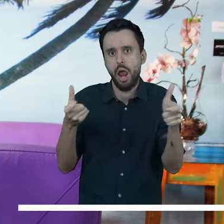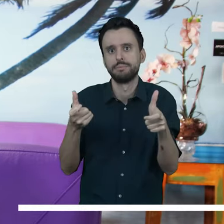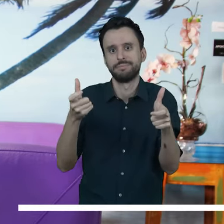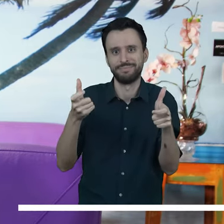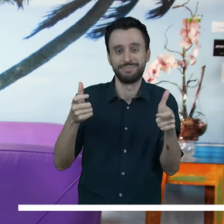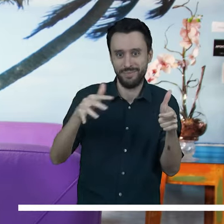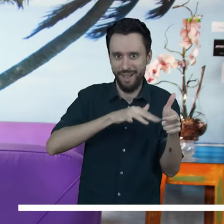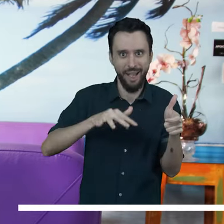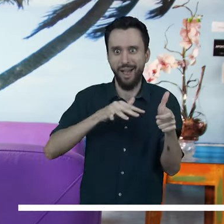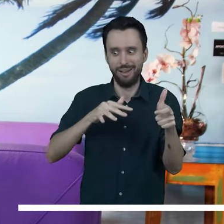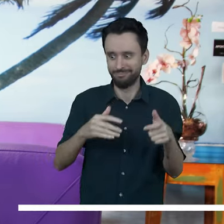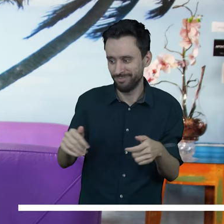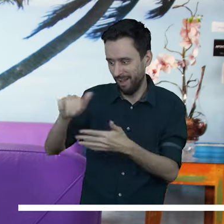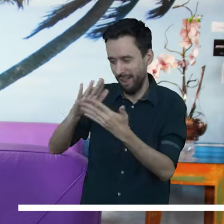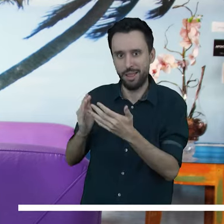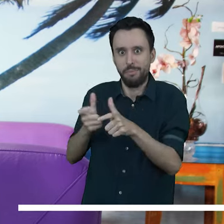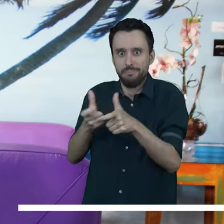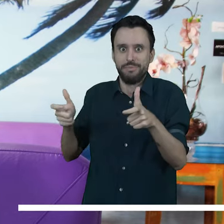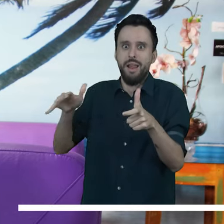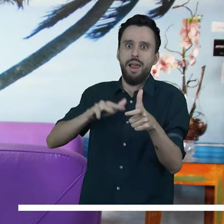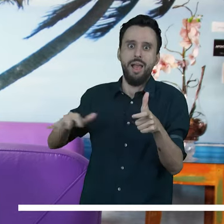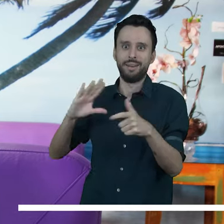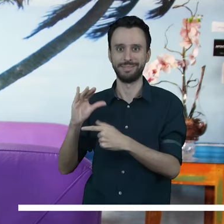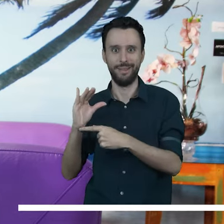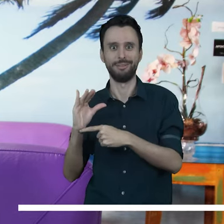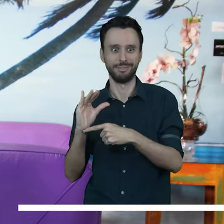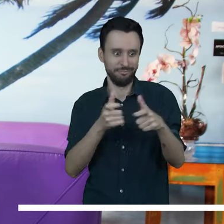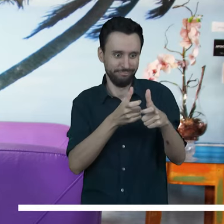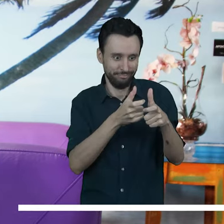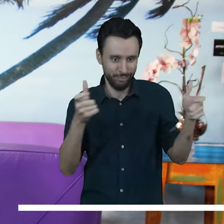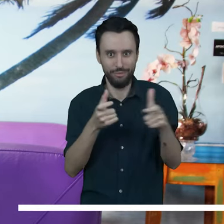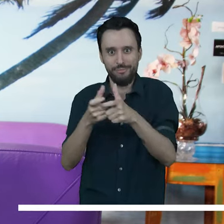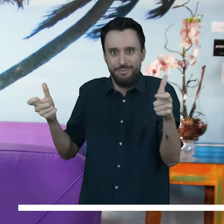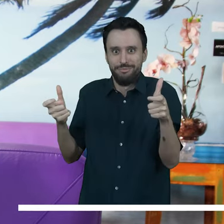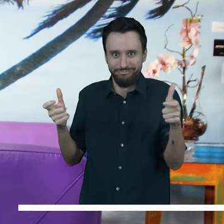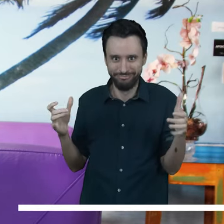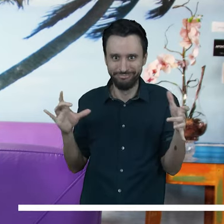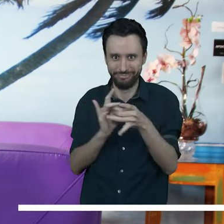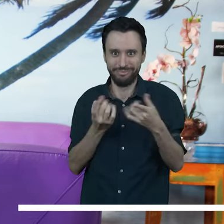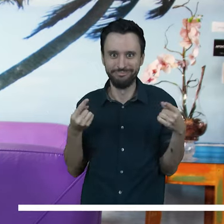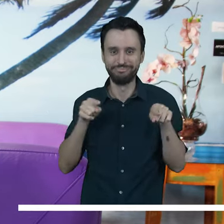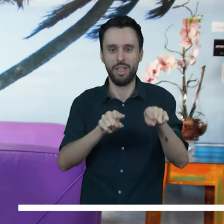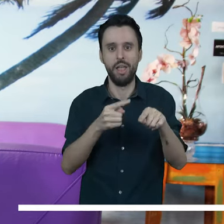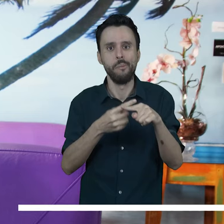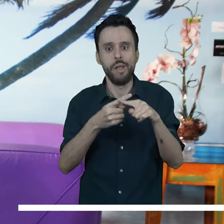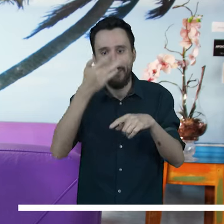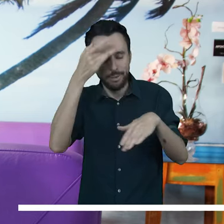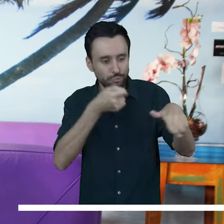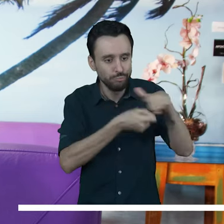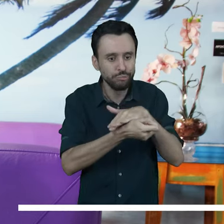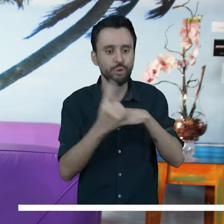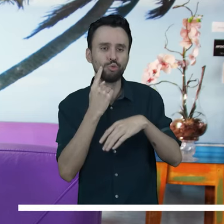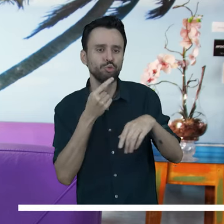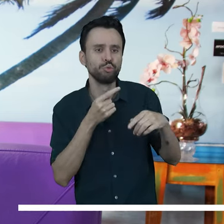tradutor também se amplia. E daí o interesse pela língua de sinais também se amplia. Então, mesmo da ciência e da Libras também se amplia, enquanto possibilidade de trabalho, porque